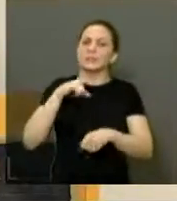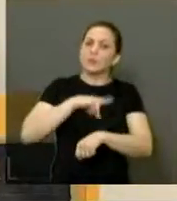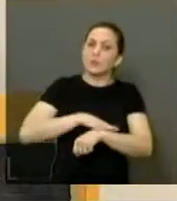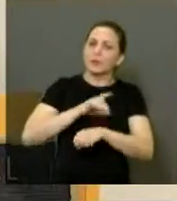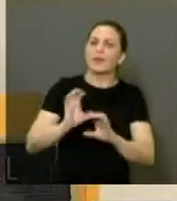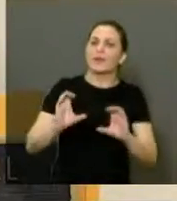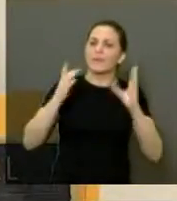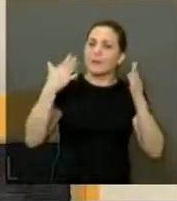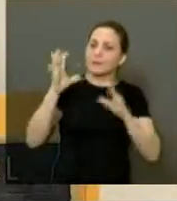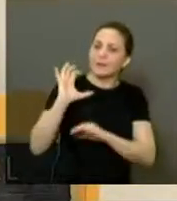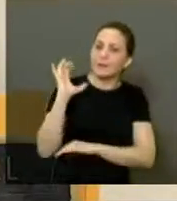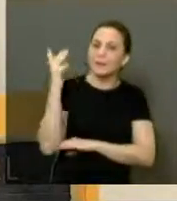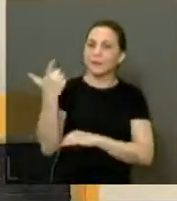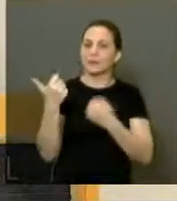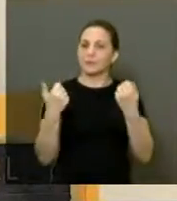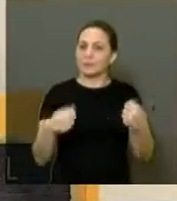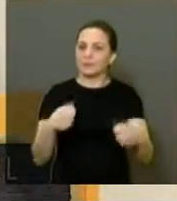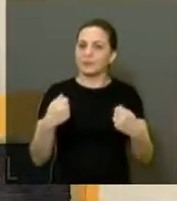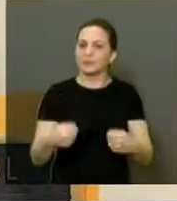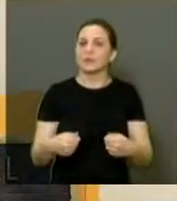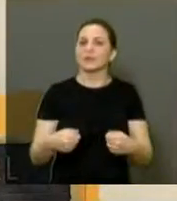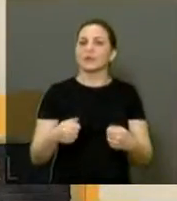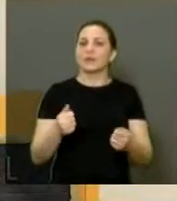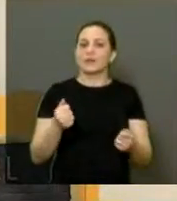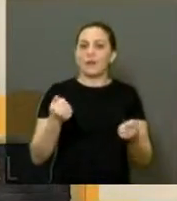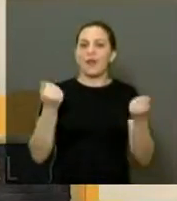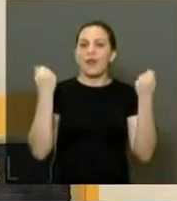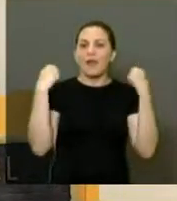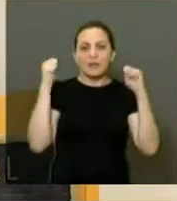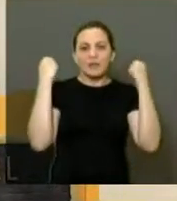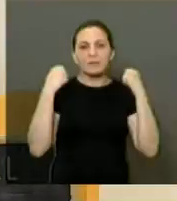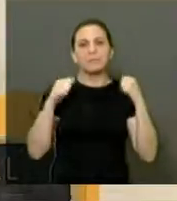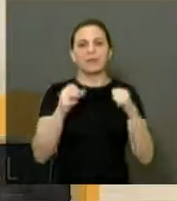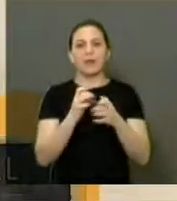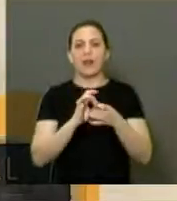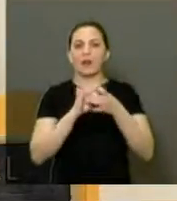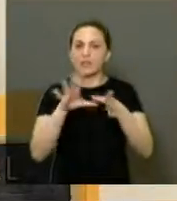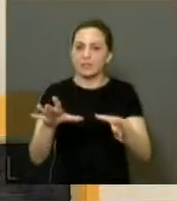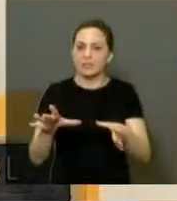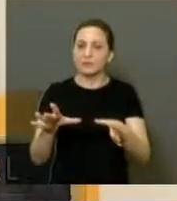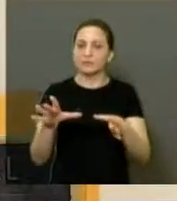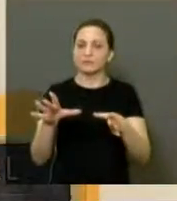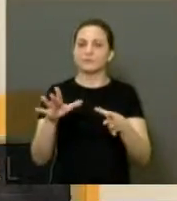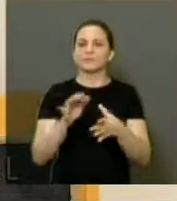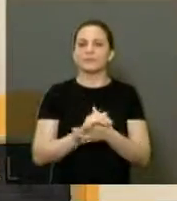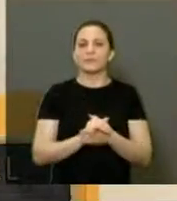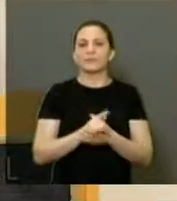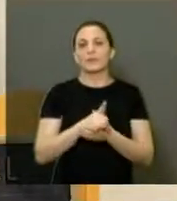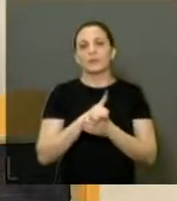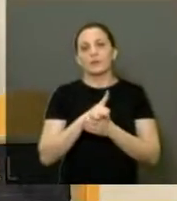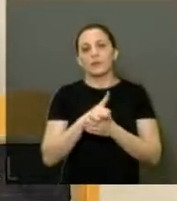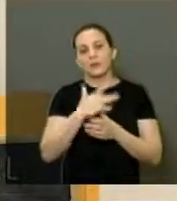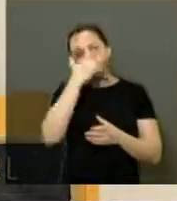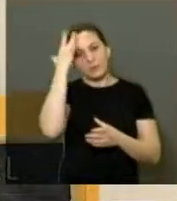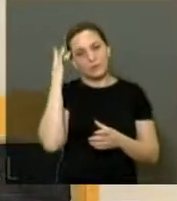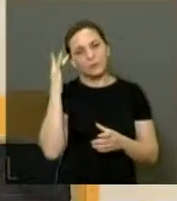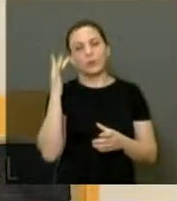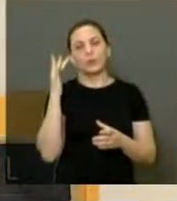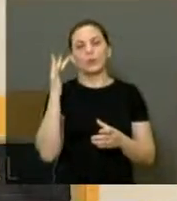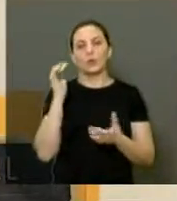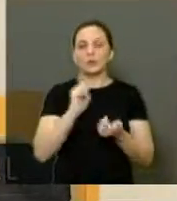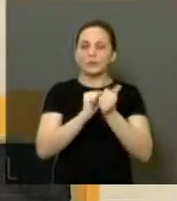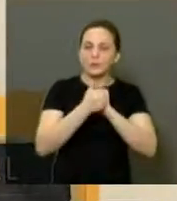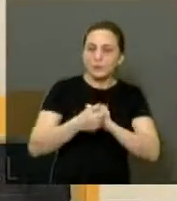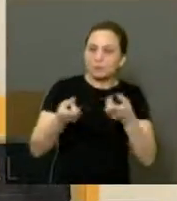festas naquela praça, tem uma academia lá ao ar livre, tem também o pessoal que joga bola lá todo